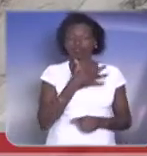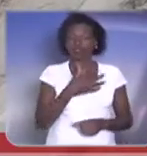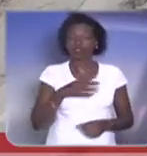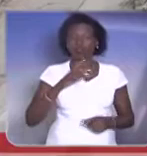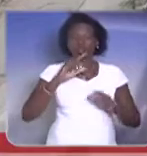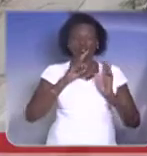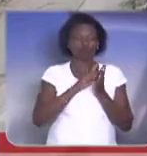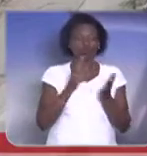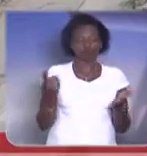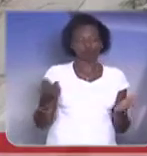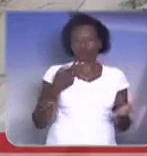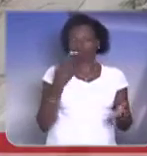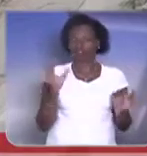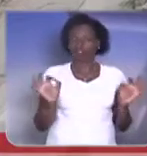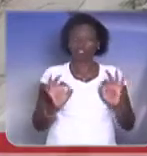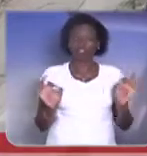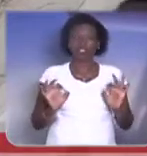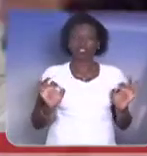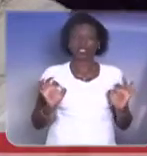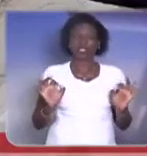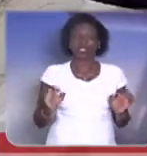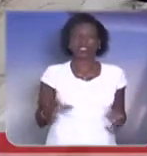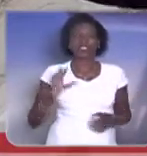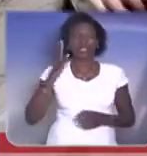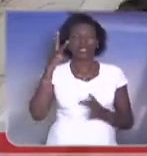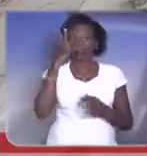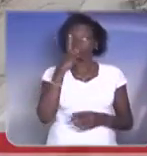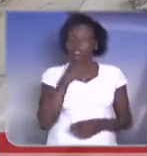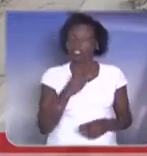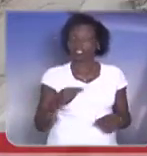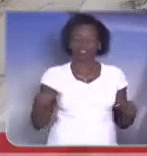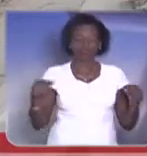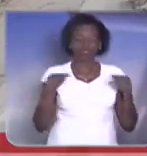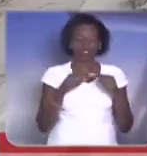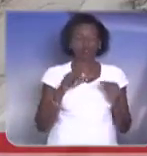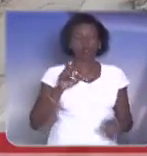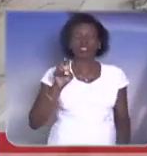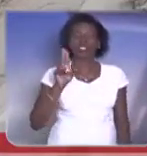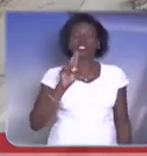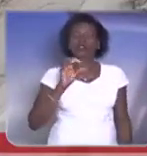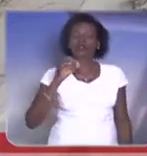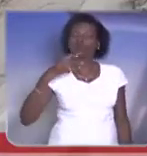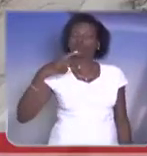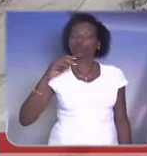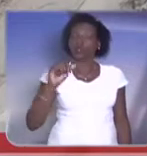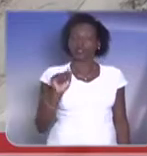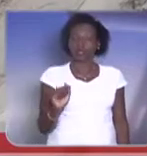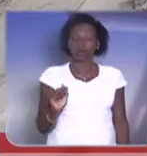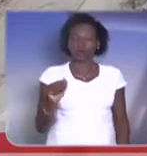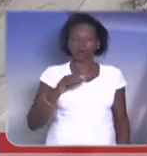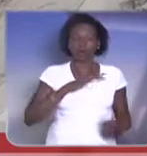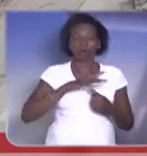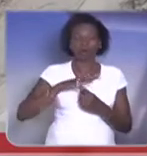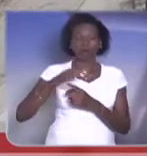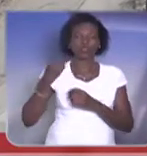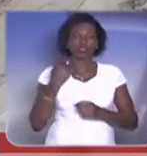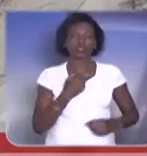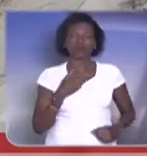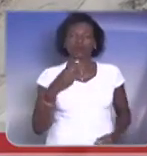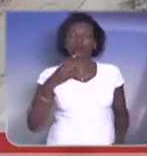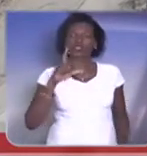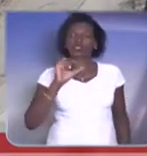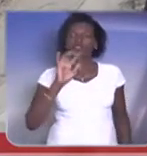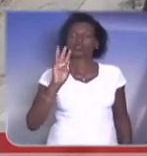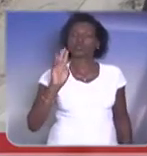maravilhosa, padrão europeu, como fez aqui também, numa praça aqui na Avenida República do Limano. Mas o